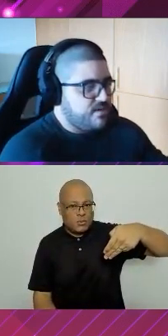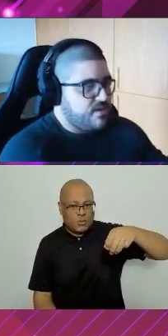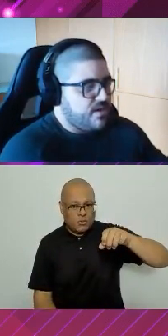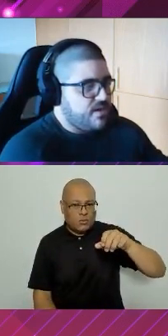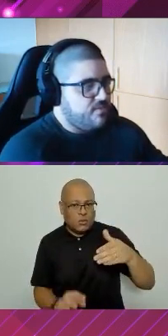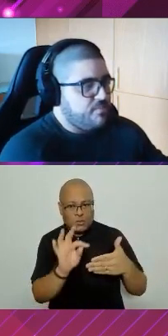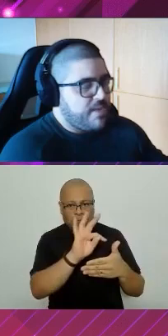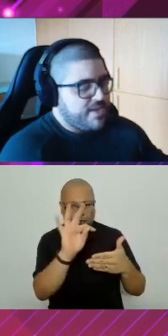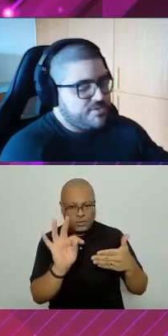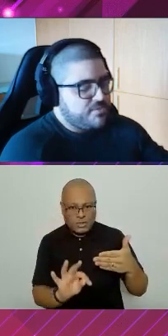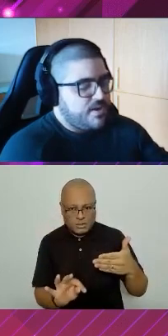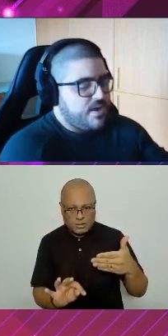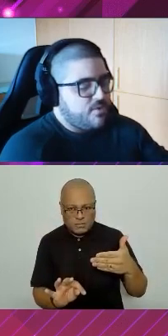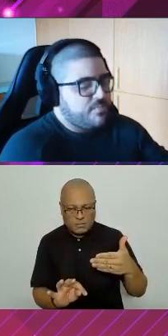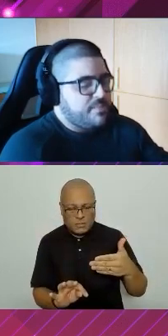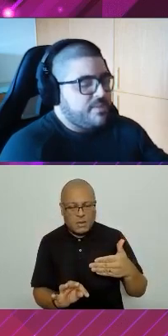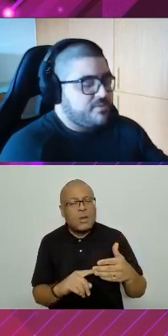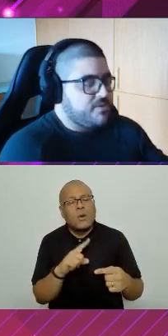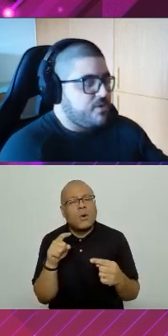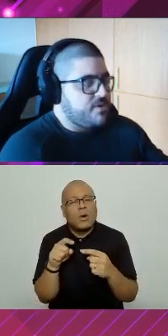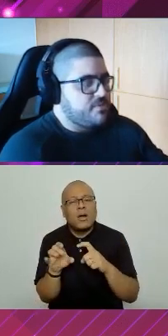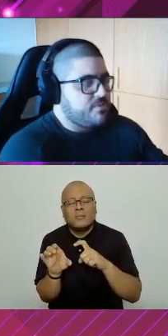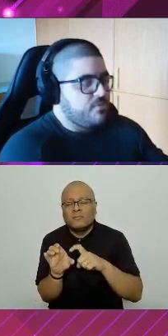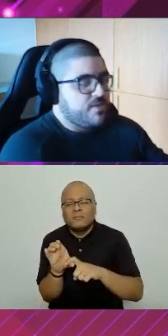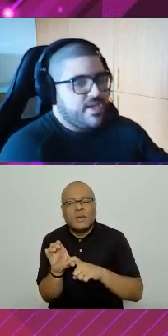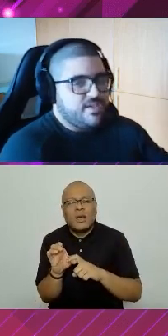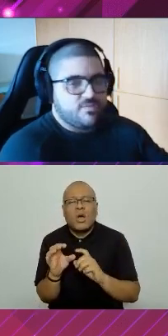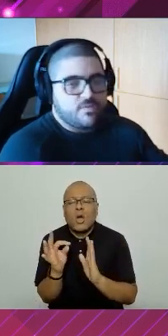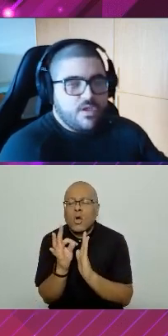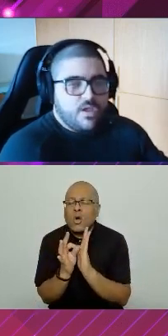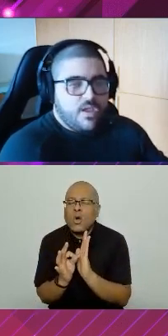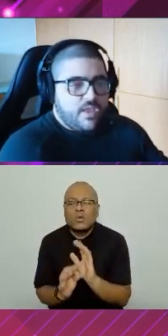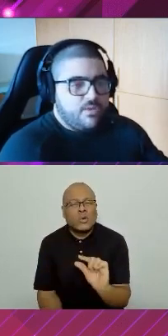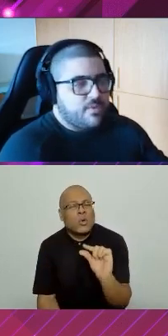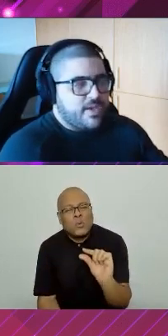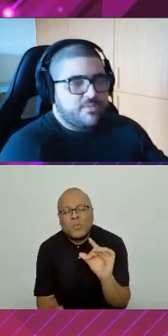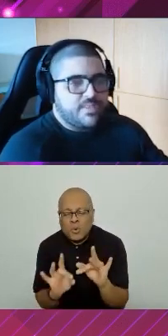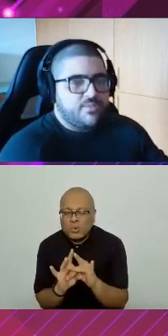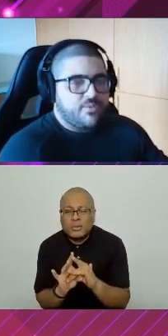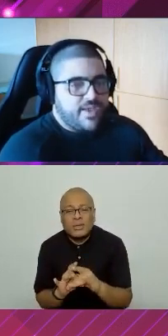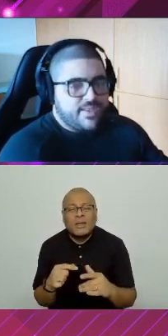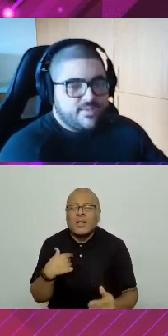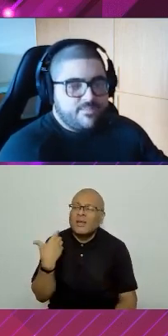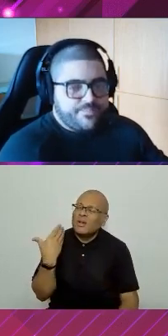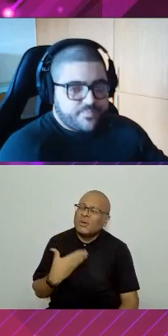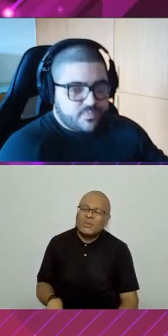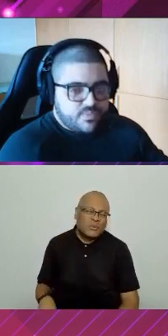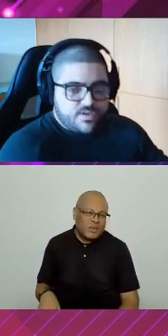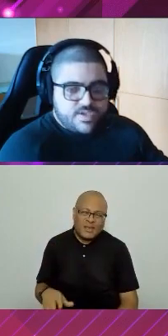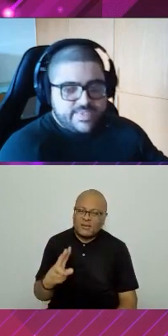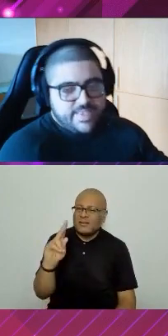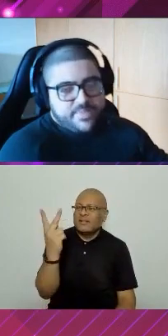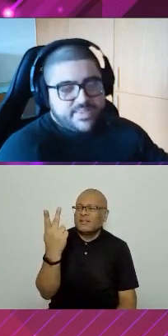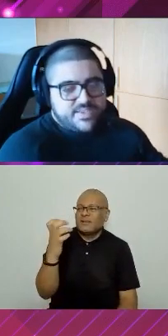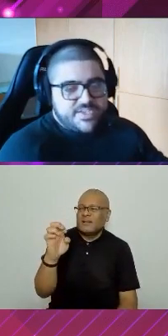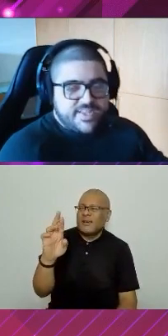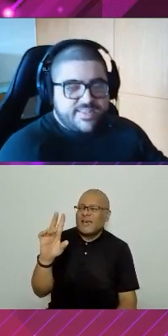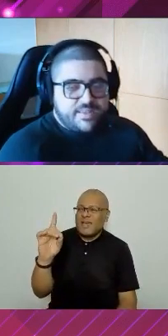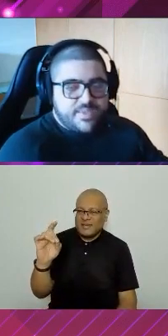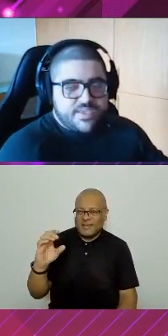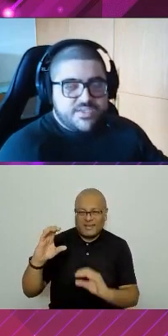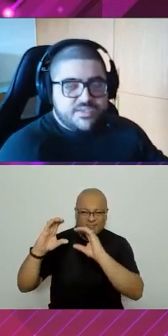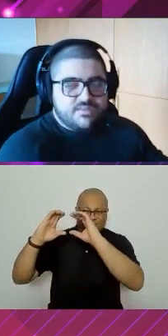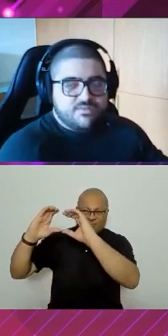um baixo acoplamento de código. O que é isso? Eu não quero ir lá no meu header e depender